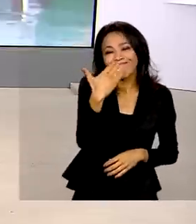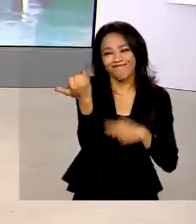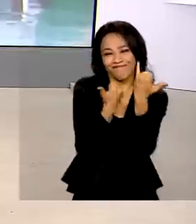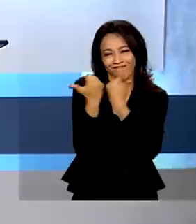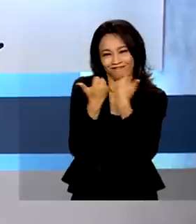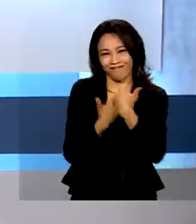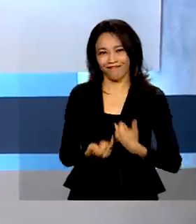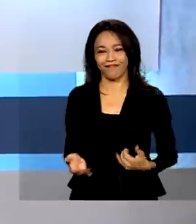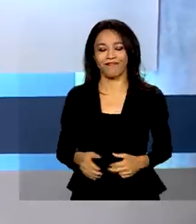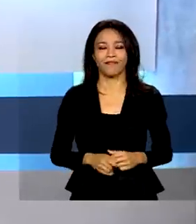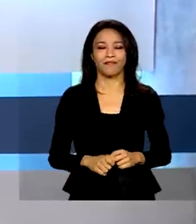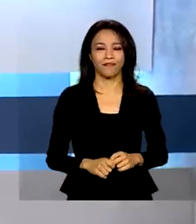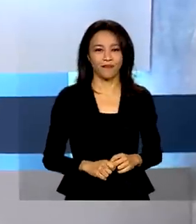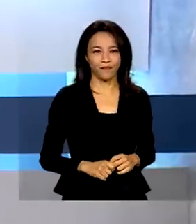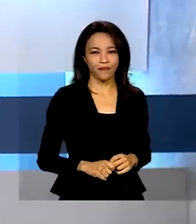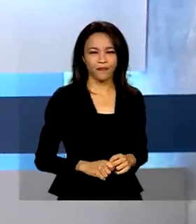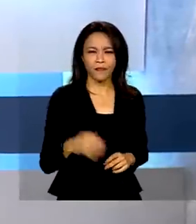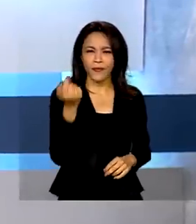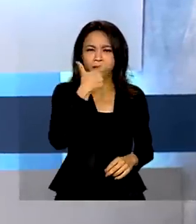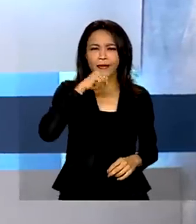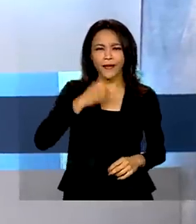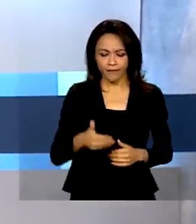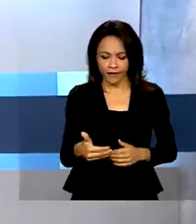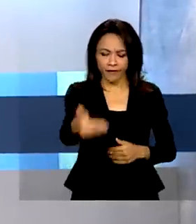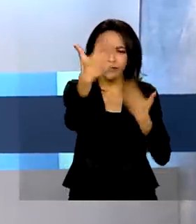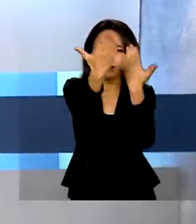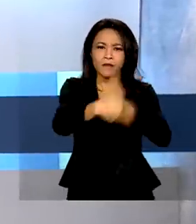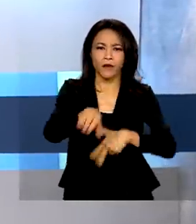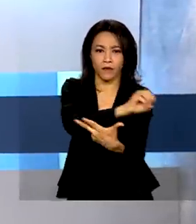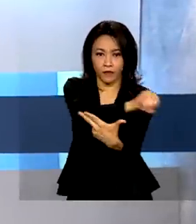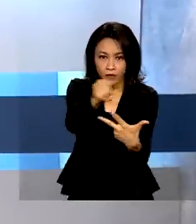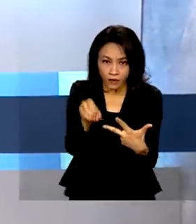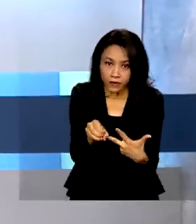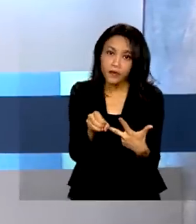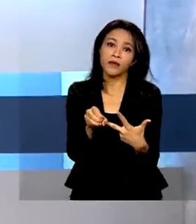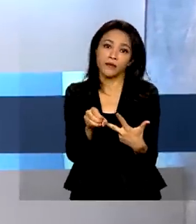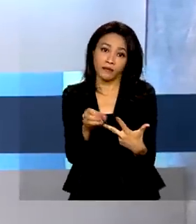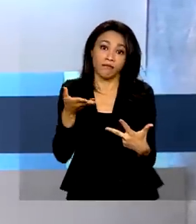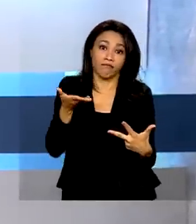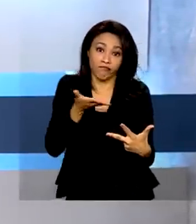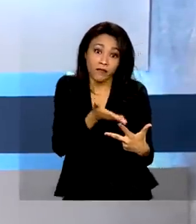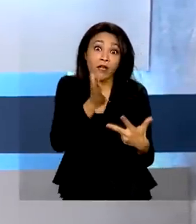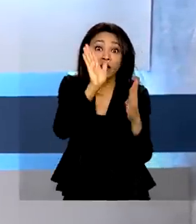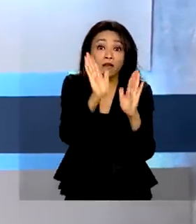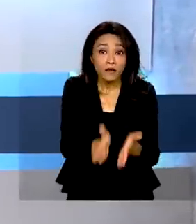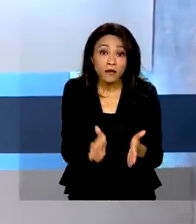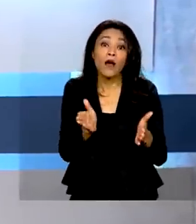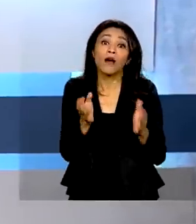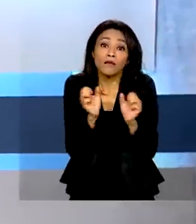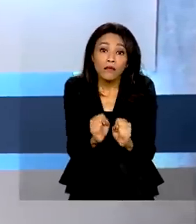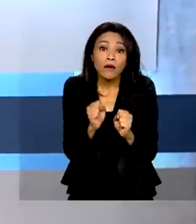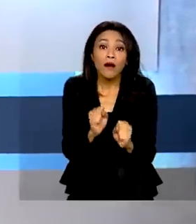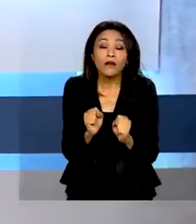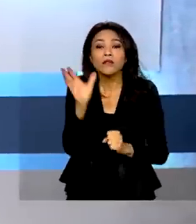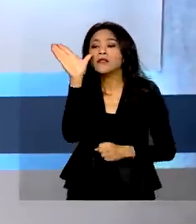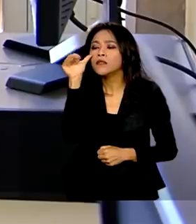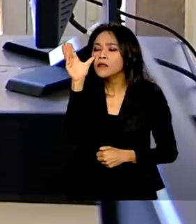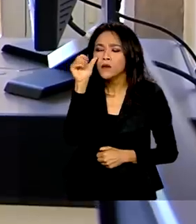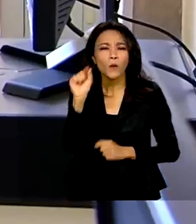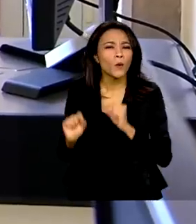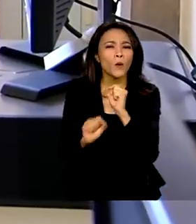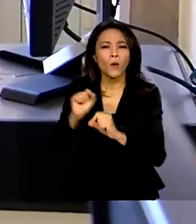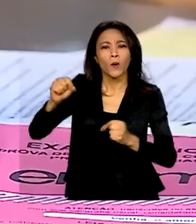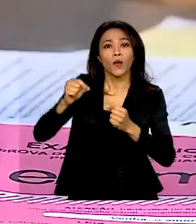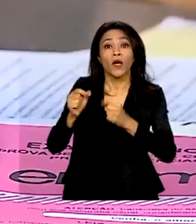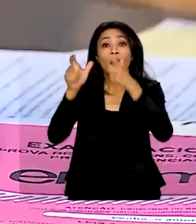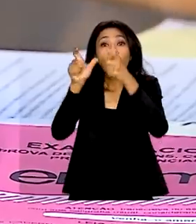Glauco. Quem vai fazer o Enem, o Exame Nacional do Ensino Médio, já pode consultar o local de provas.